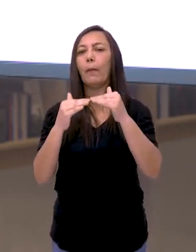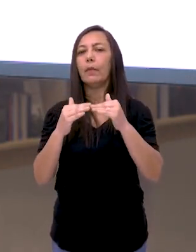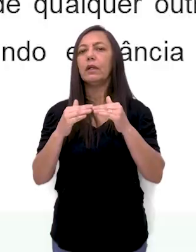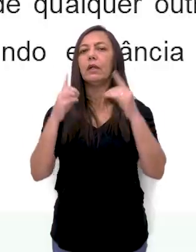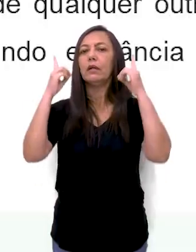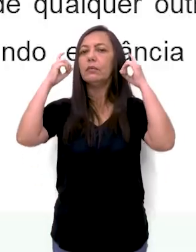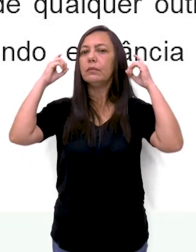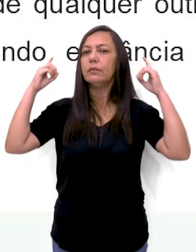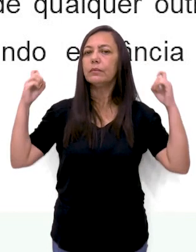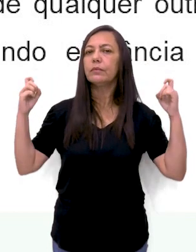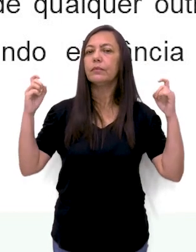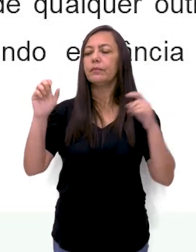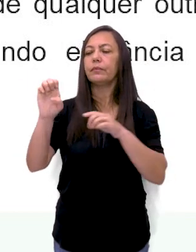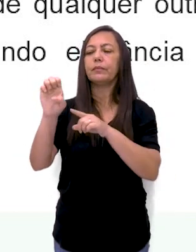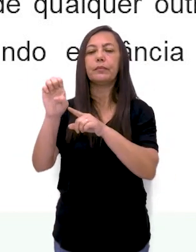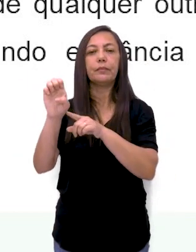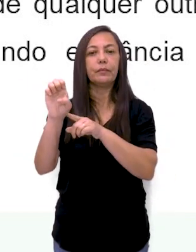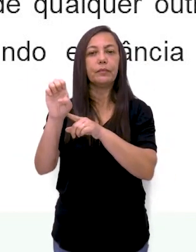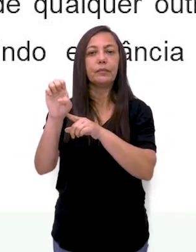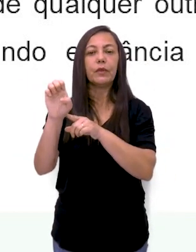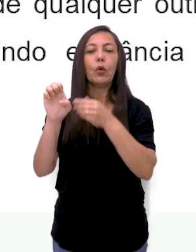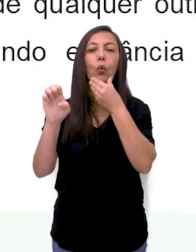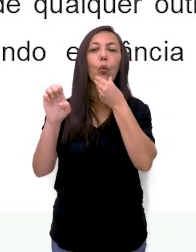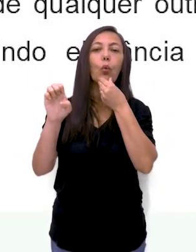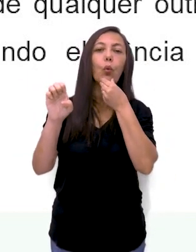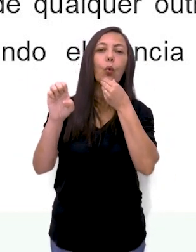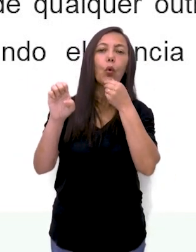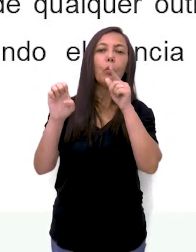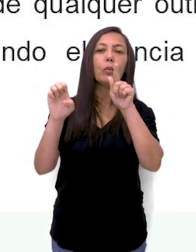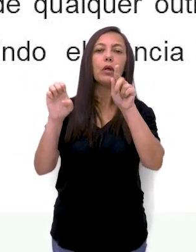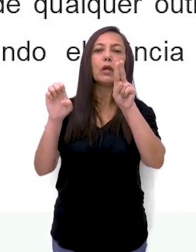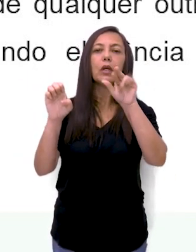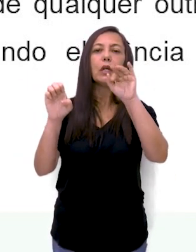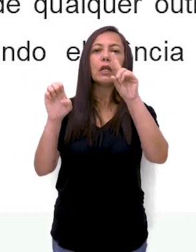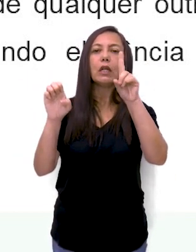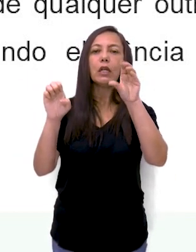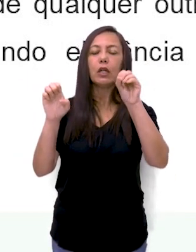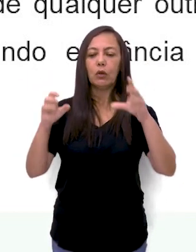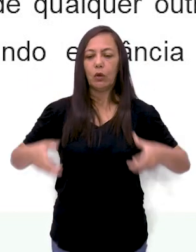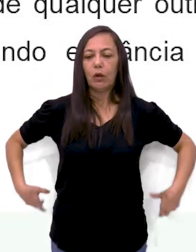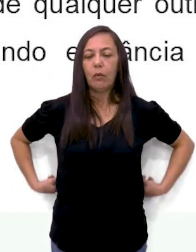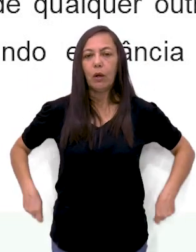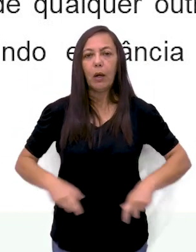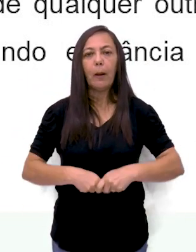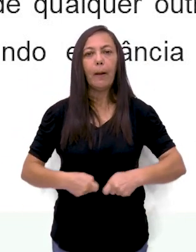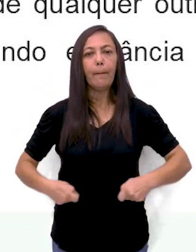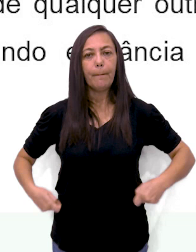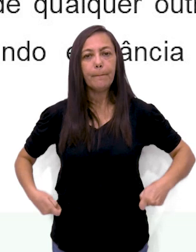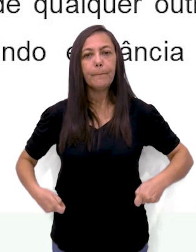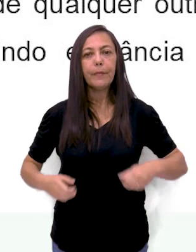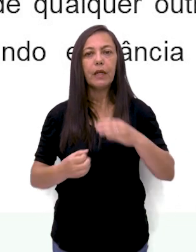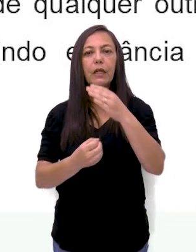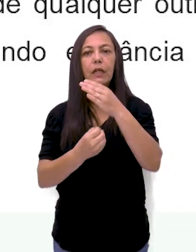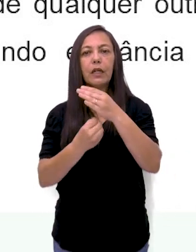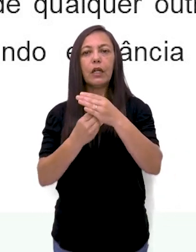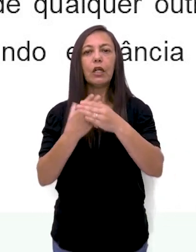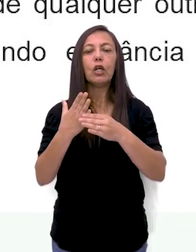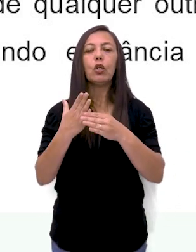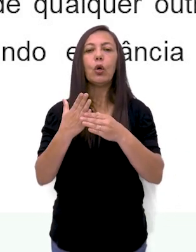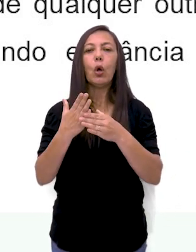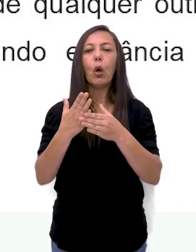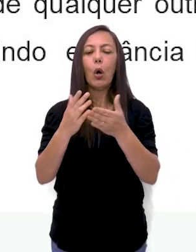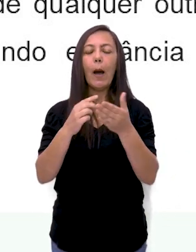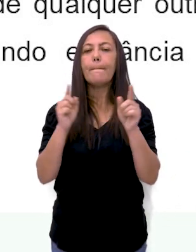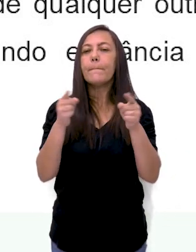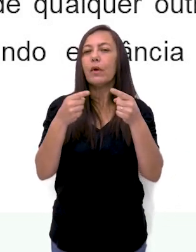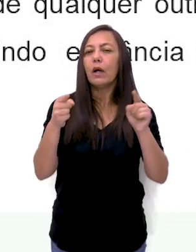Na alternativa E, Guido Arezzo, um monge católico, que criou a pauta de cinco linhas,